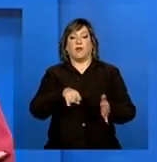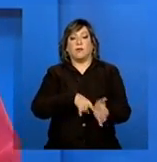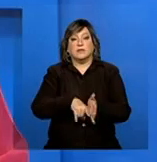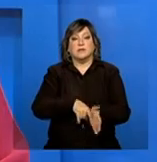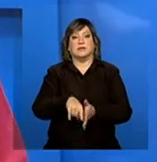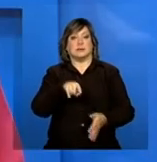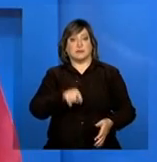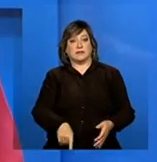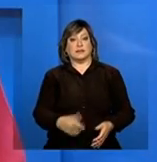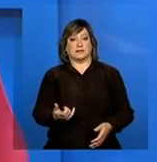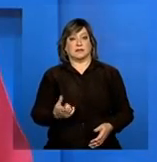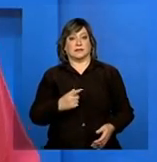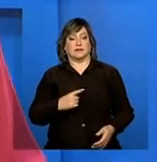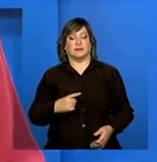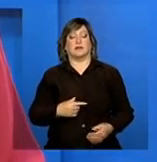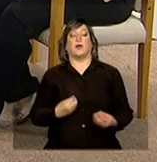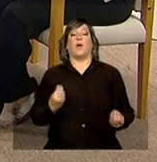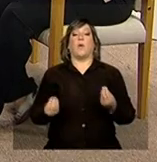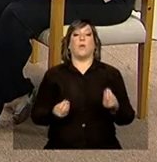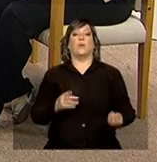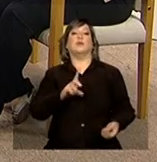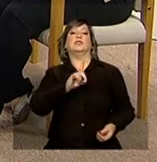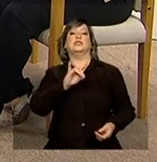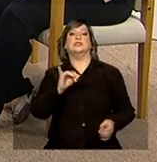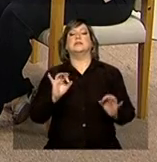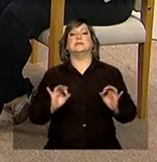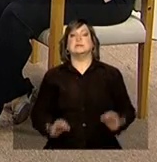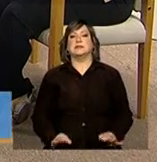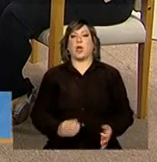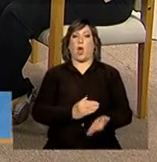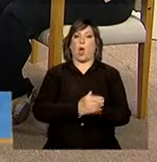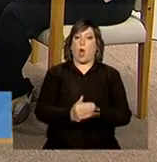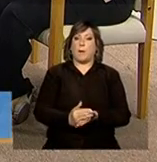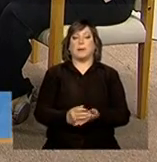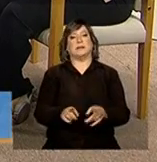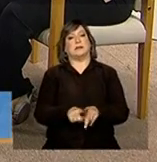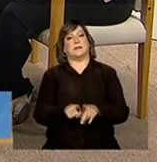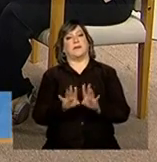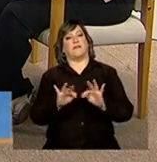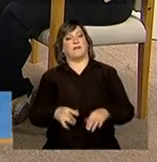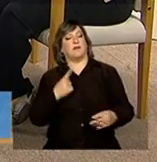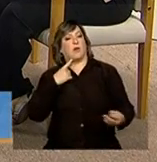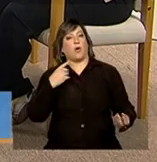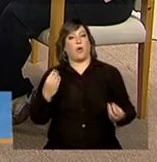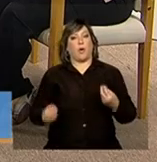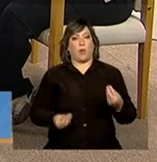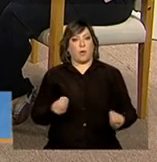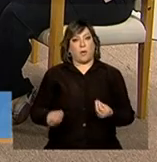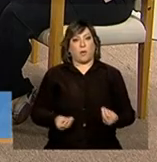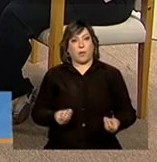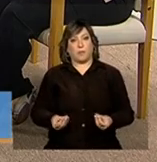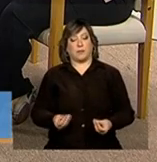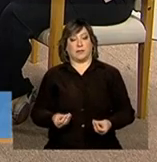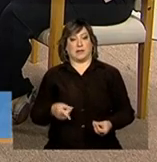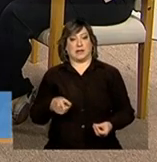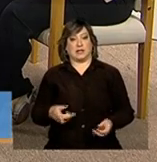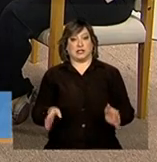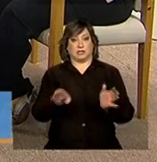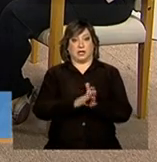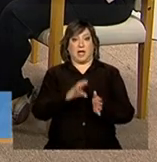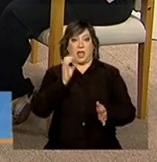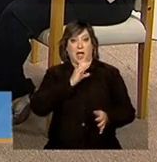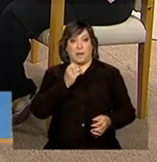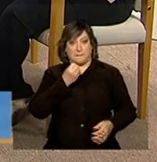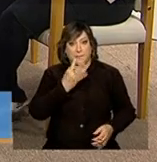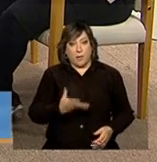seja, não consegue se fechar os dados. Qual é o prazo final? E existe, realmente, vantagem se esses dados chegarem com antecedência?